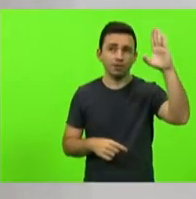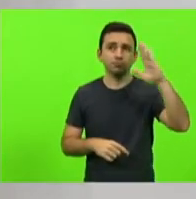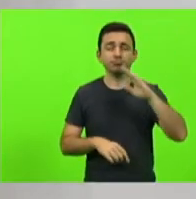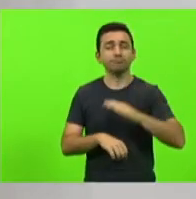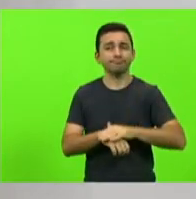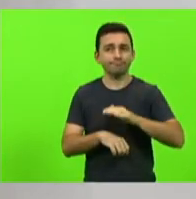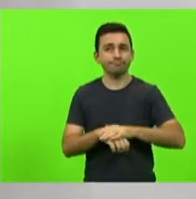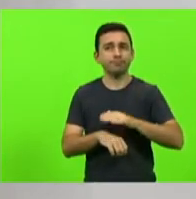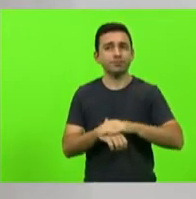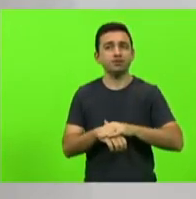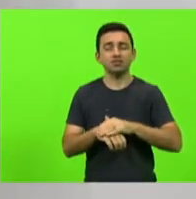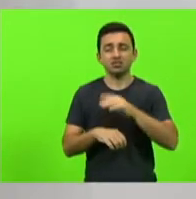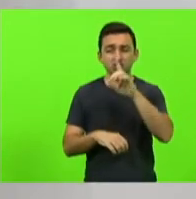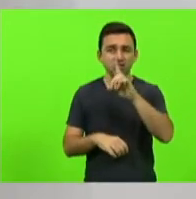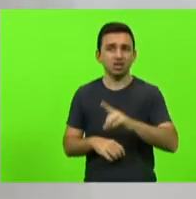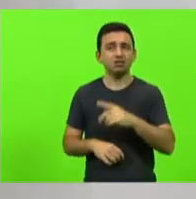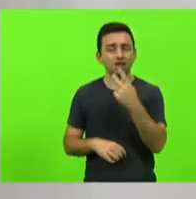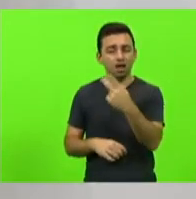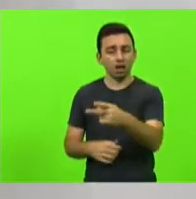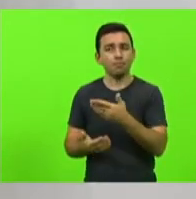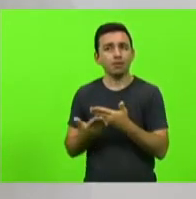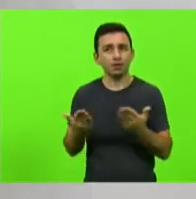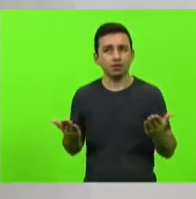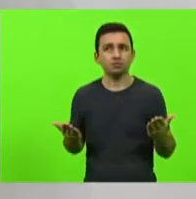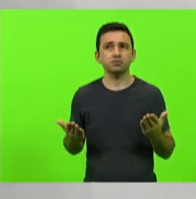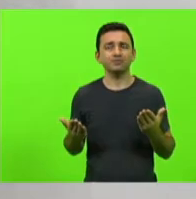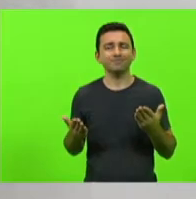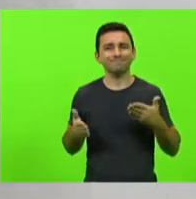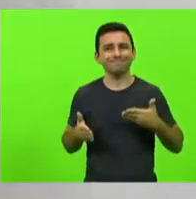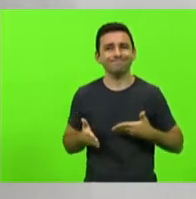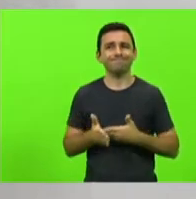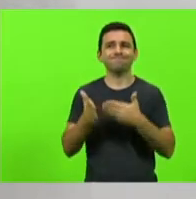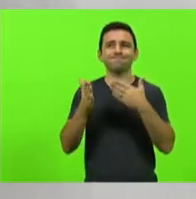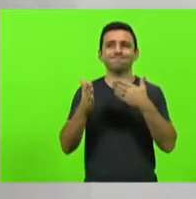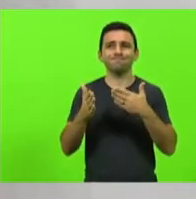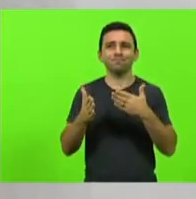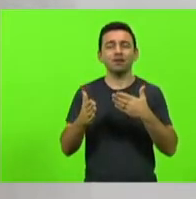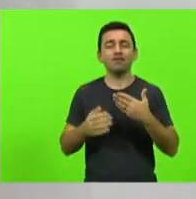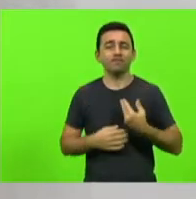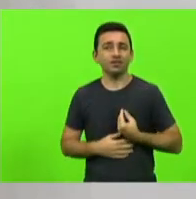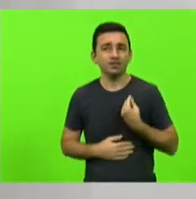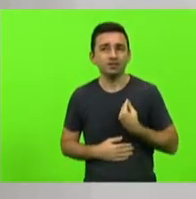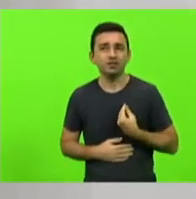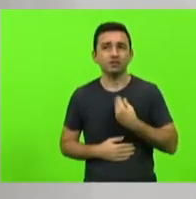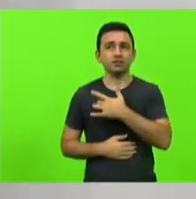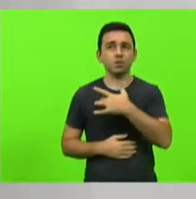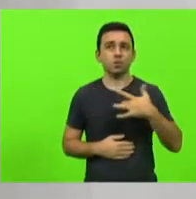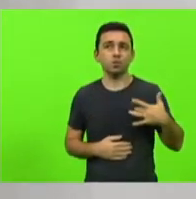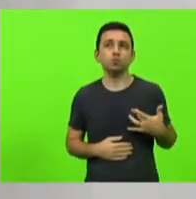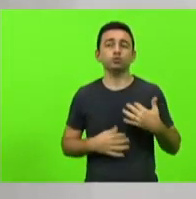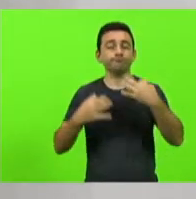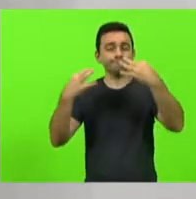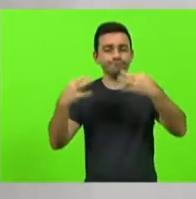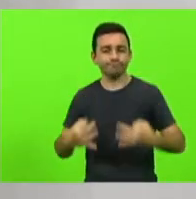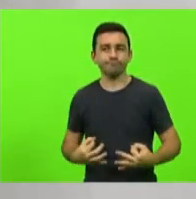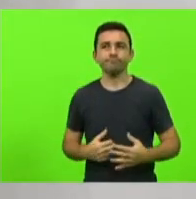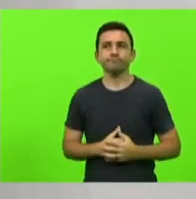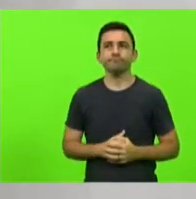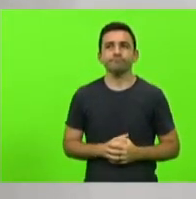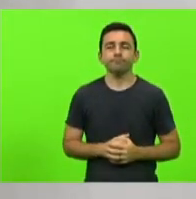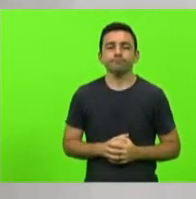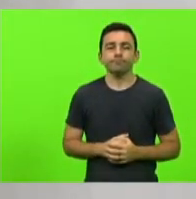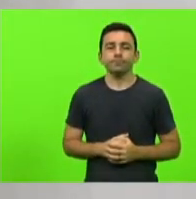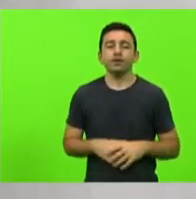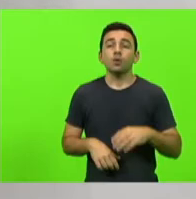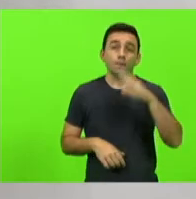dos seus direitos humanos atingindo-as em seus direitos a vida a saúde e a integridade física o